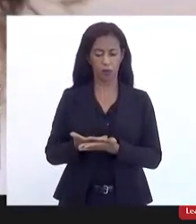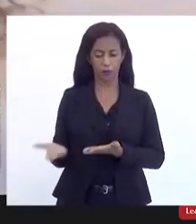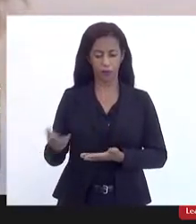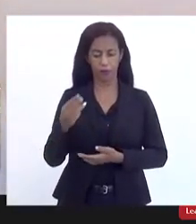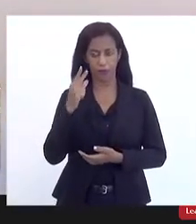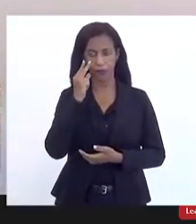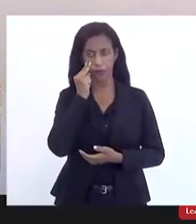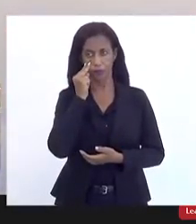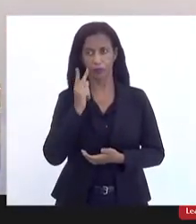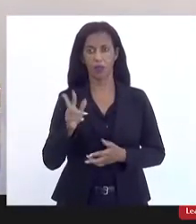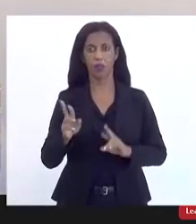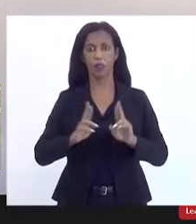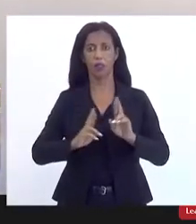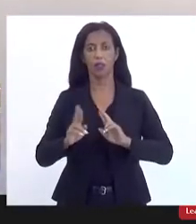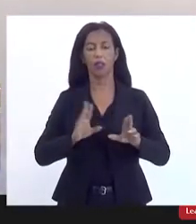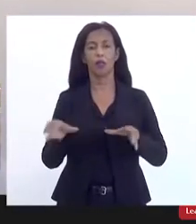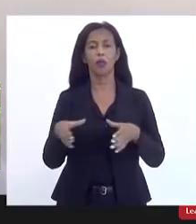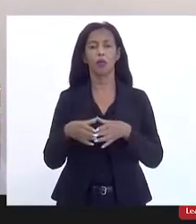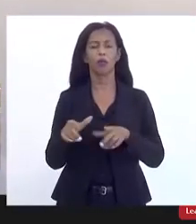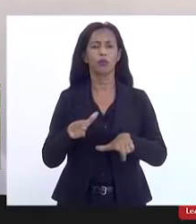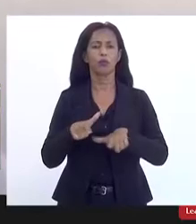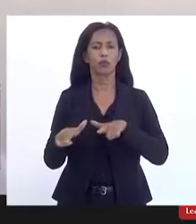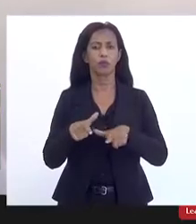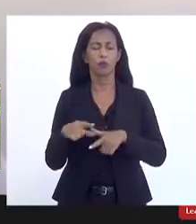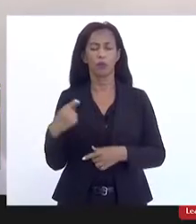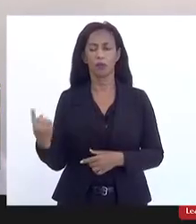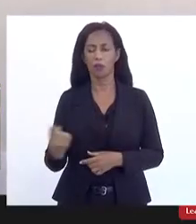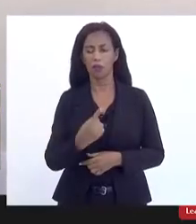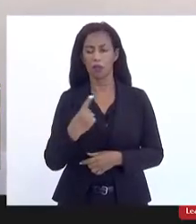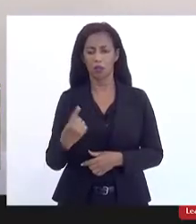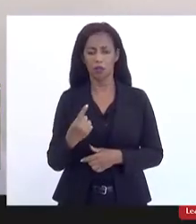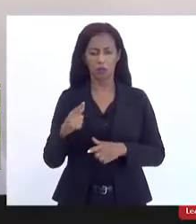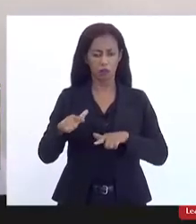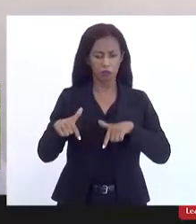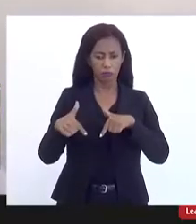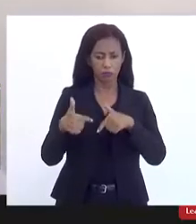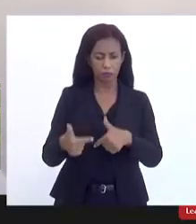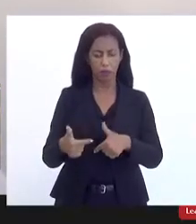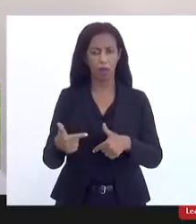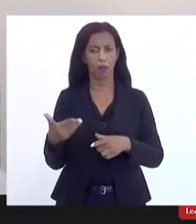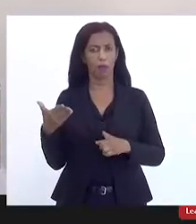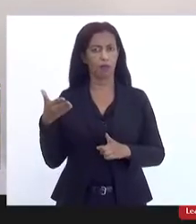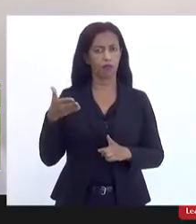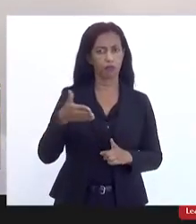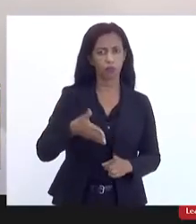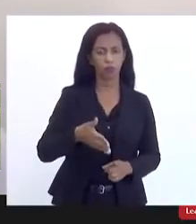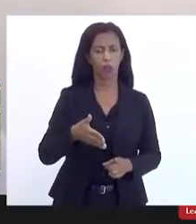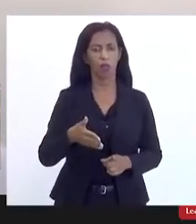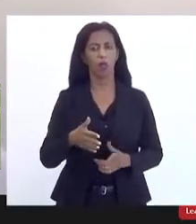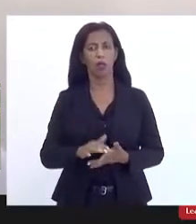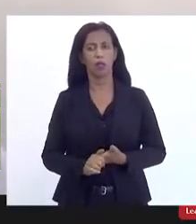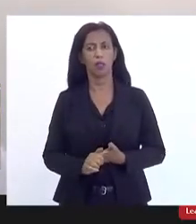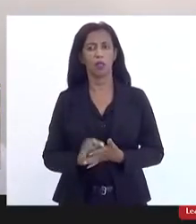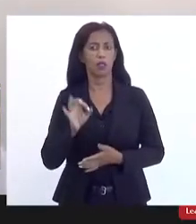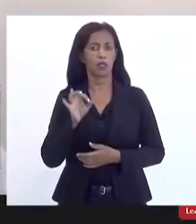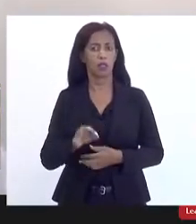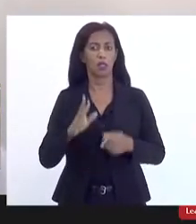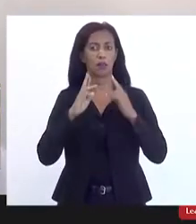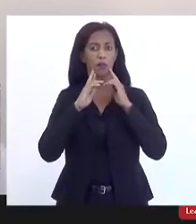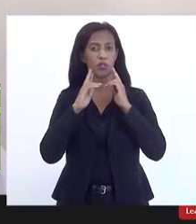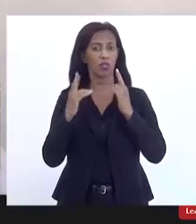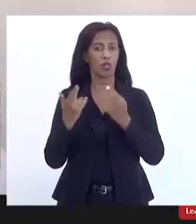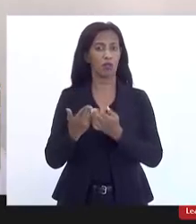Mônica em relação a um grupo de trabalho para que a gente atue mais detidamente nas questões certamente a audiência está